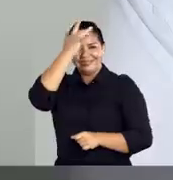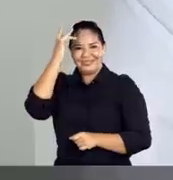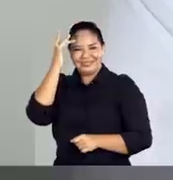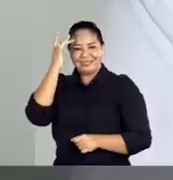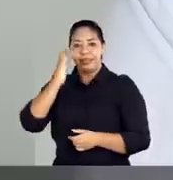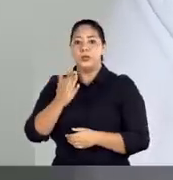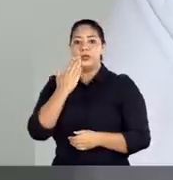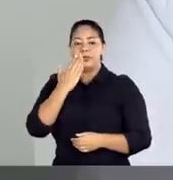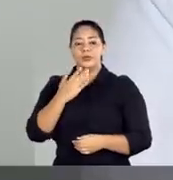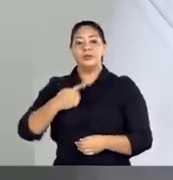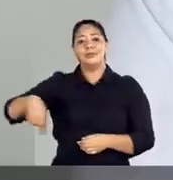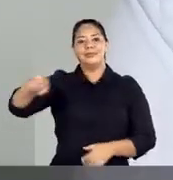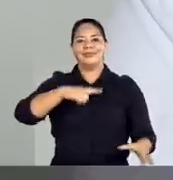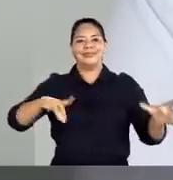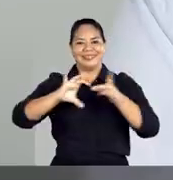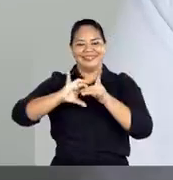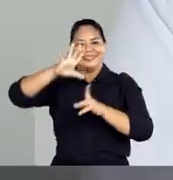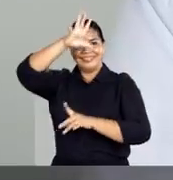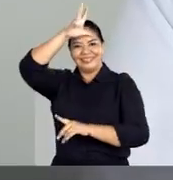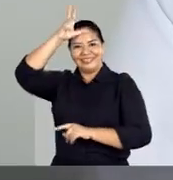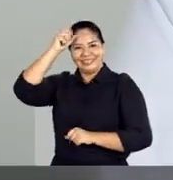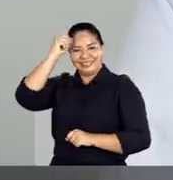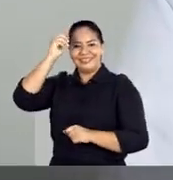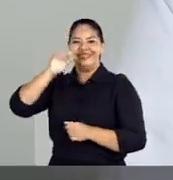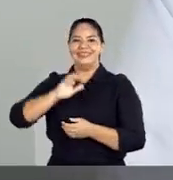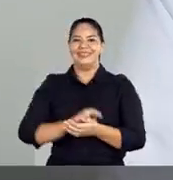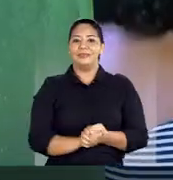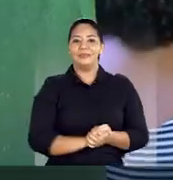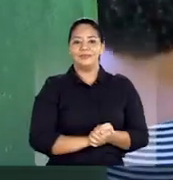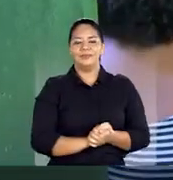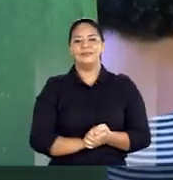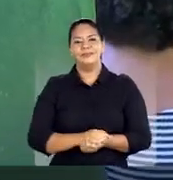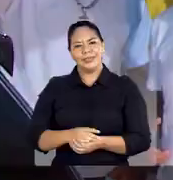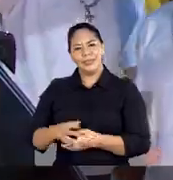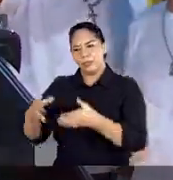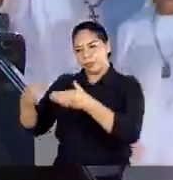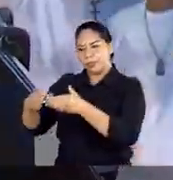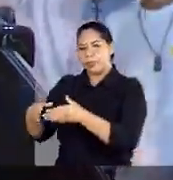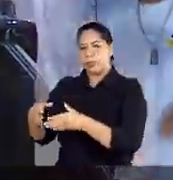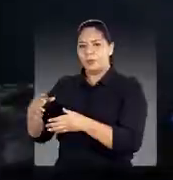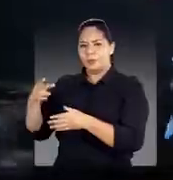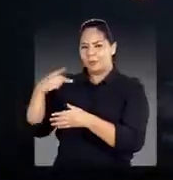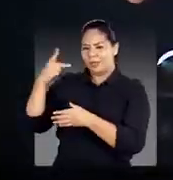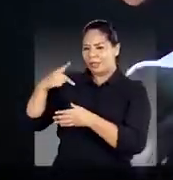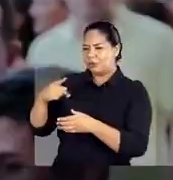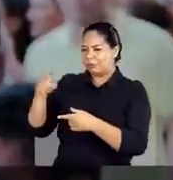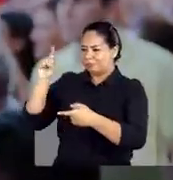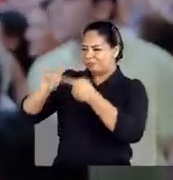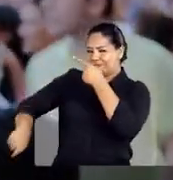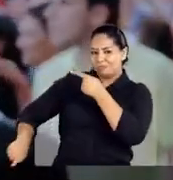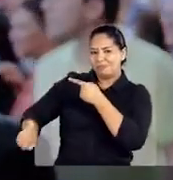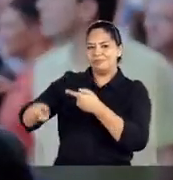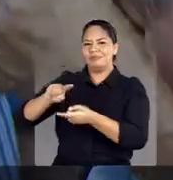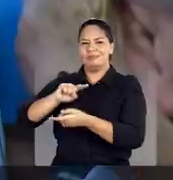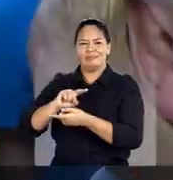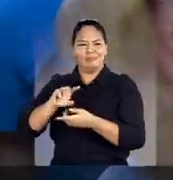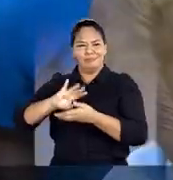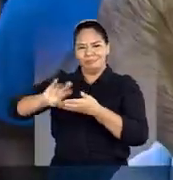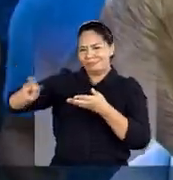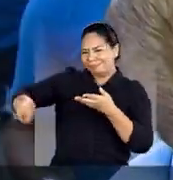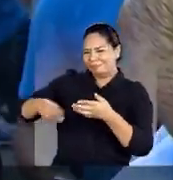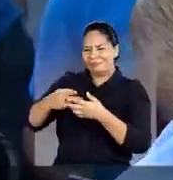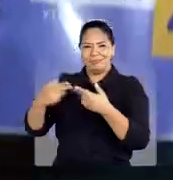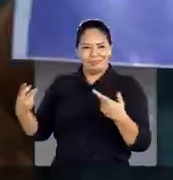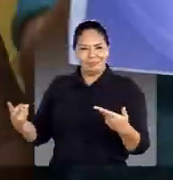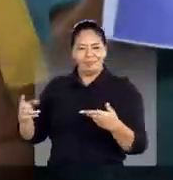gente Eu sou o Arthur Netos E nós somos uma só Manaus E pra turma que prega A desunião Que é do contra